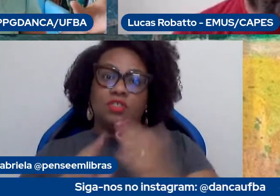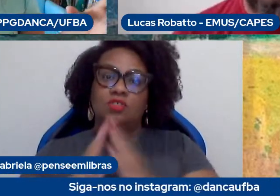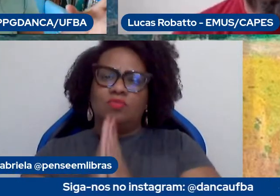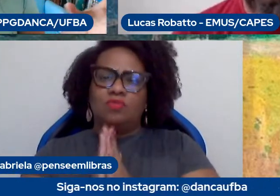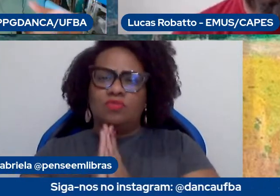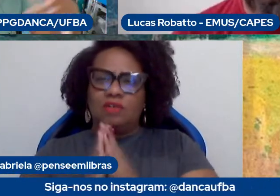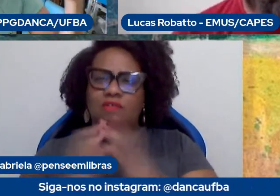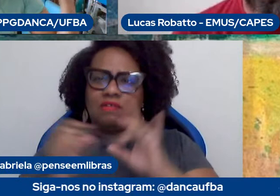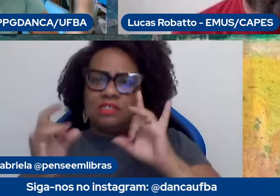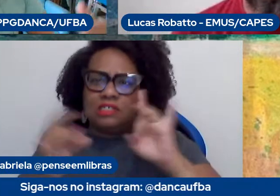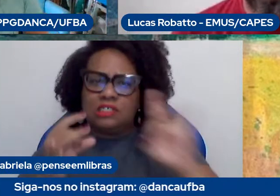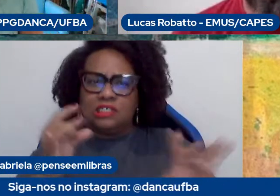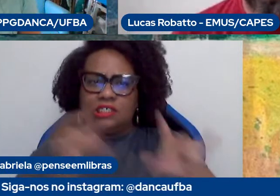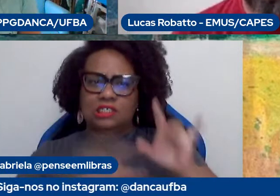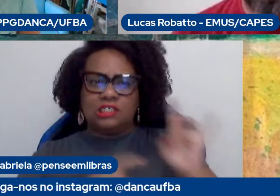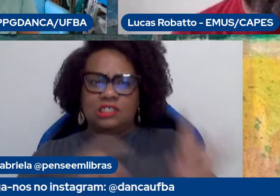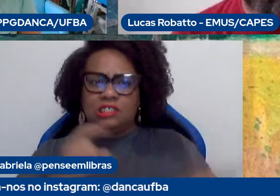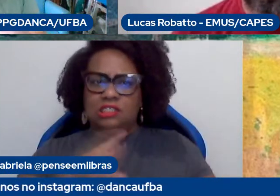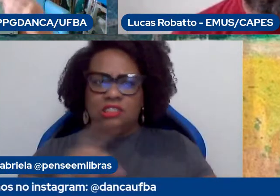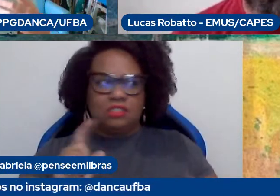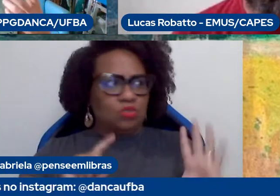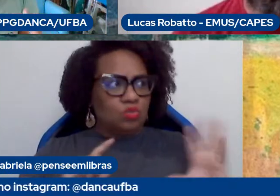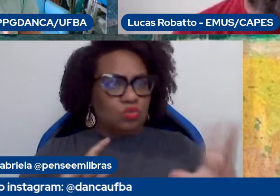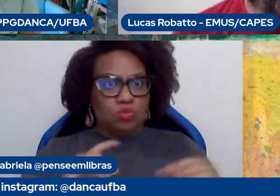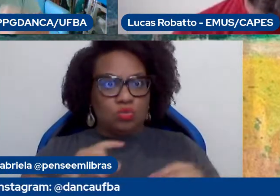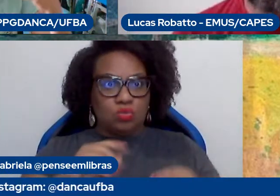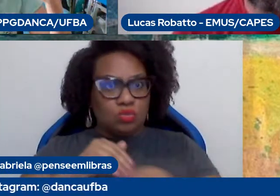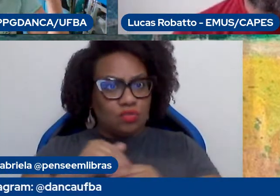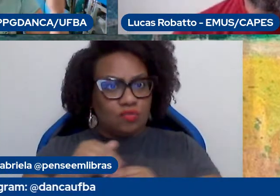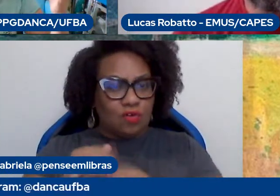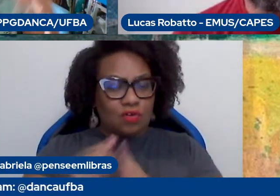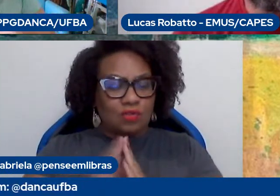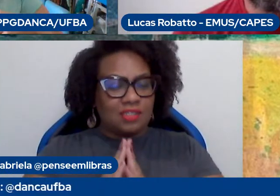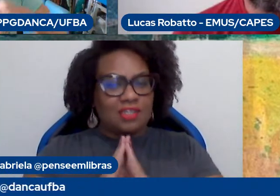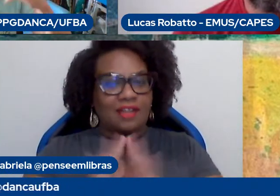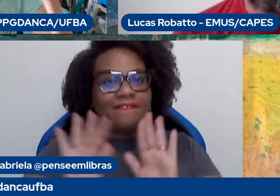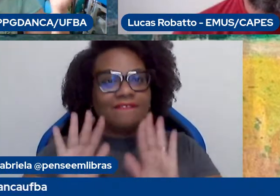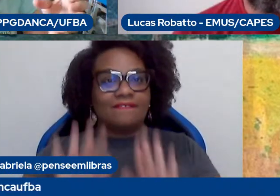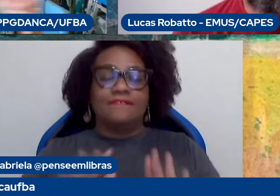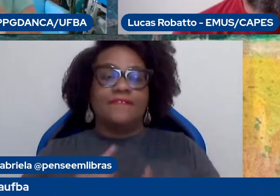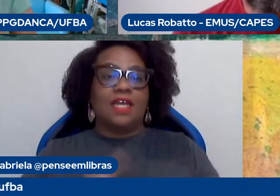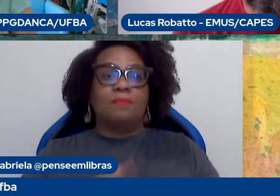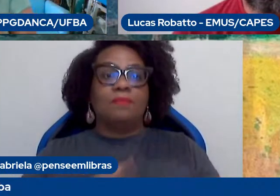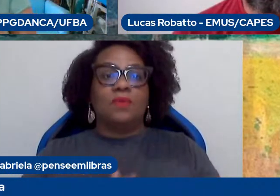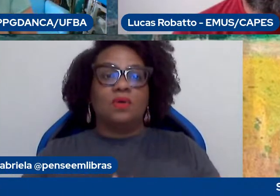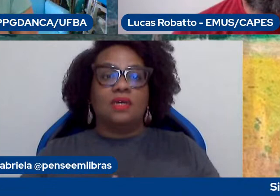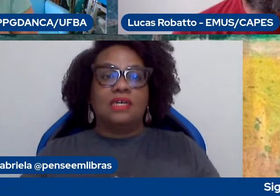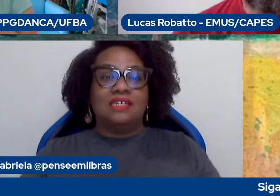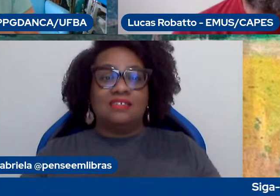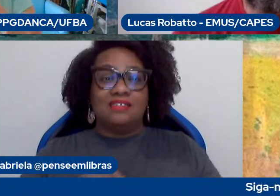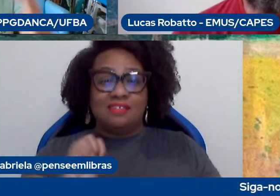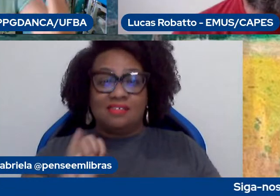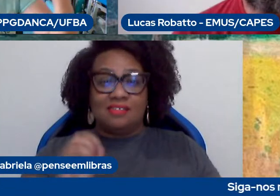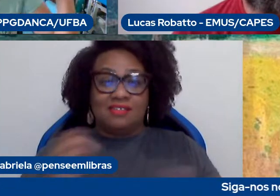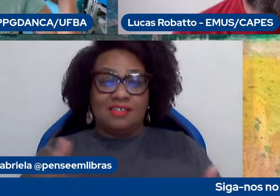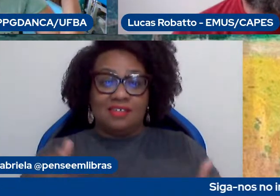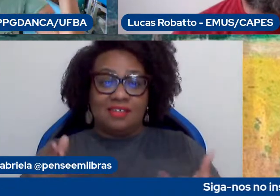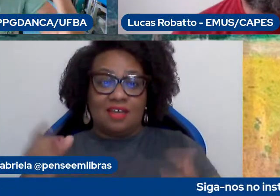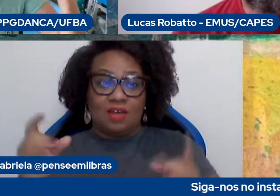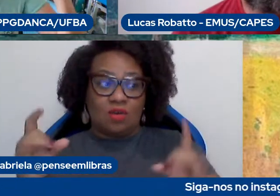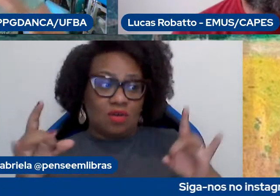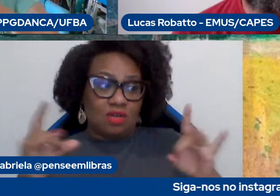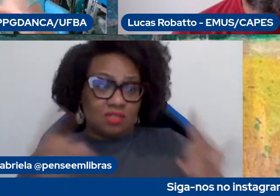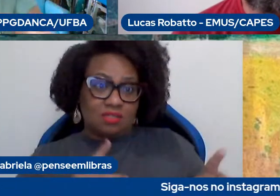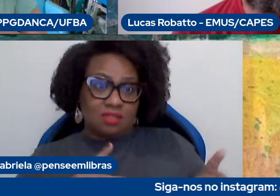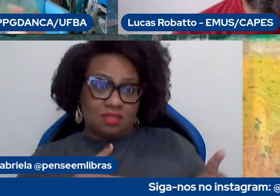foi quase que unânime, assim, os posicionamentos, no sentido de achar que sair agora, agora, claro, é muito importante